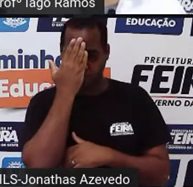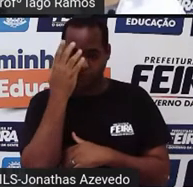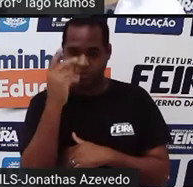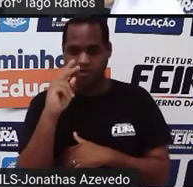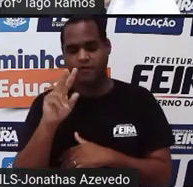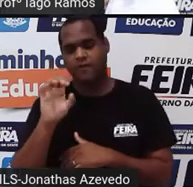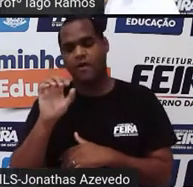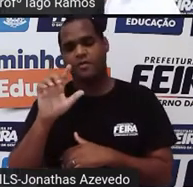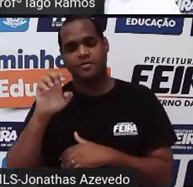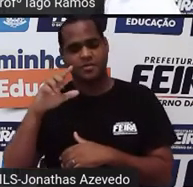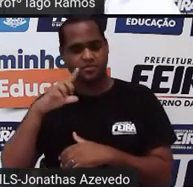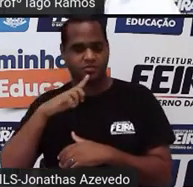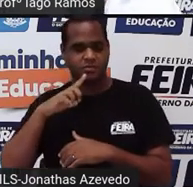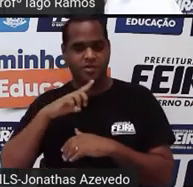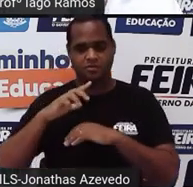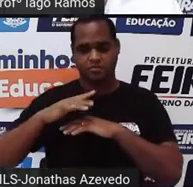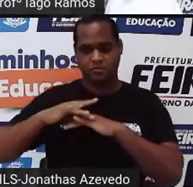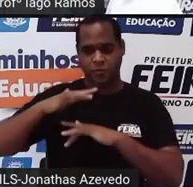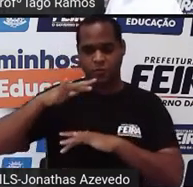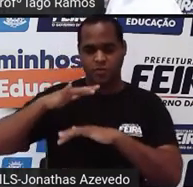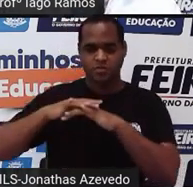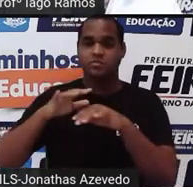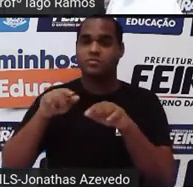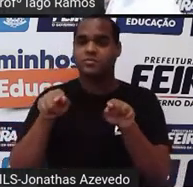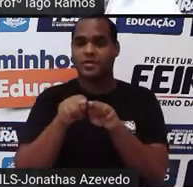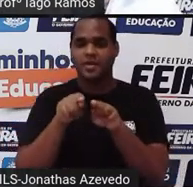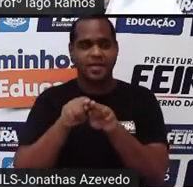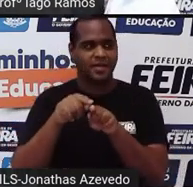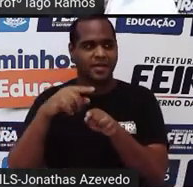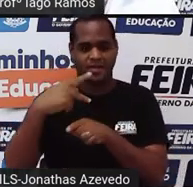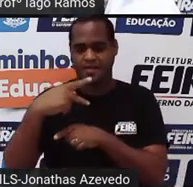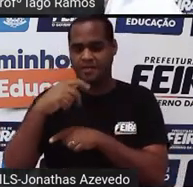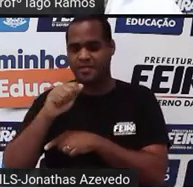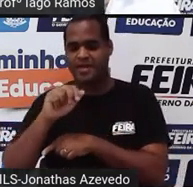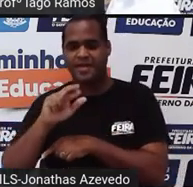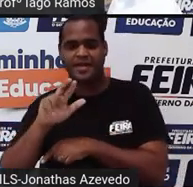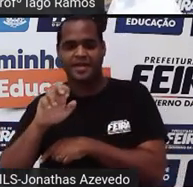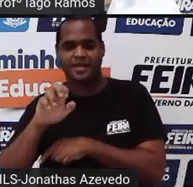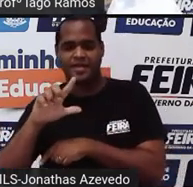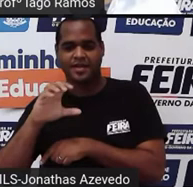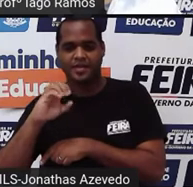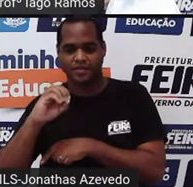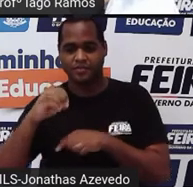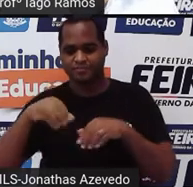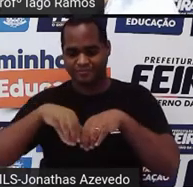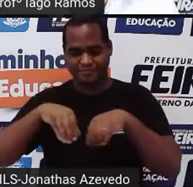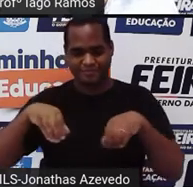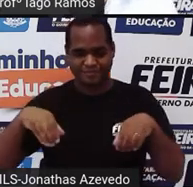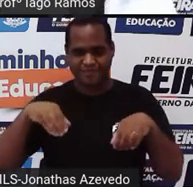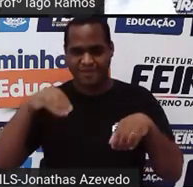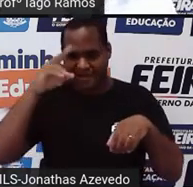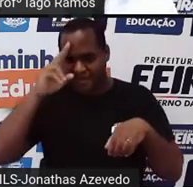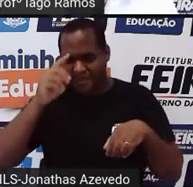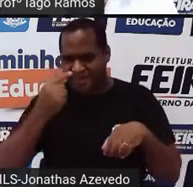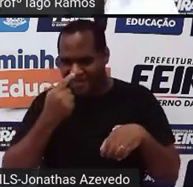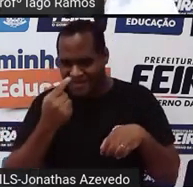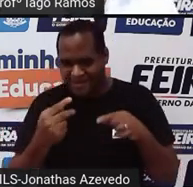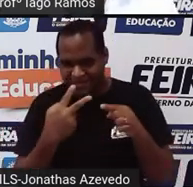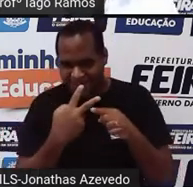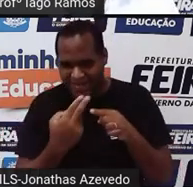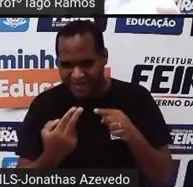cubo e de paralelepípedo. E esse recipiente não lembra cubo, não lembra paralelepípedo,